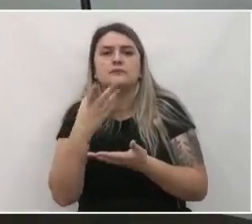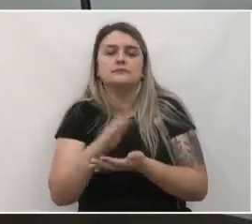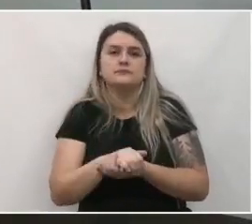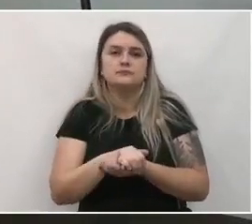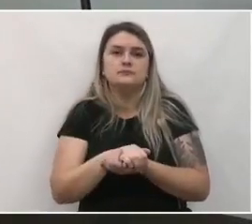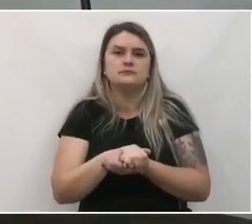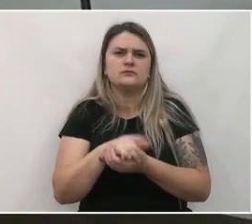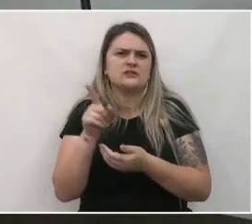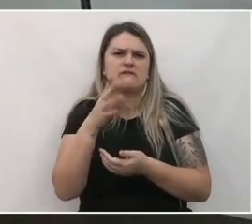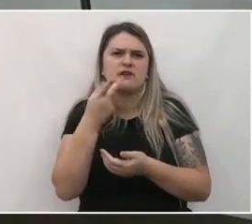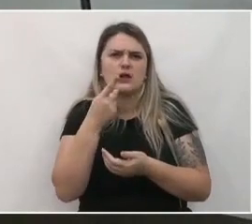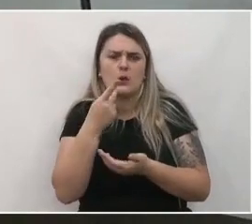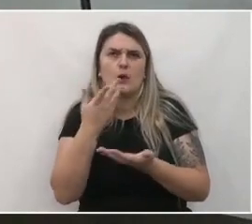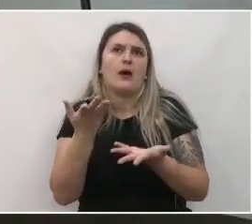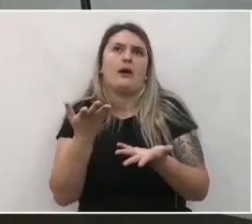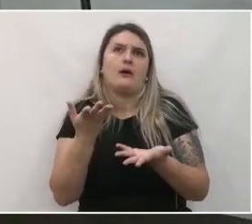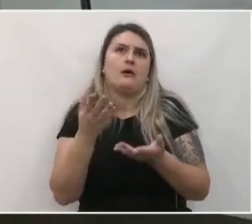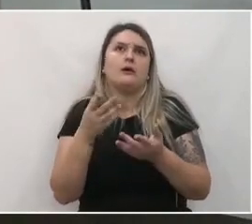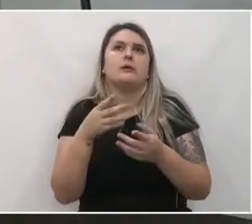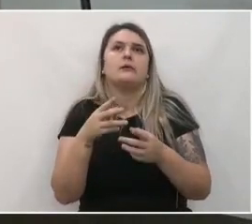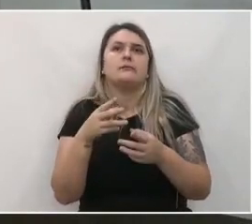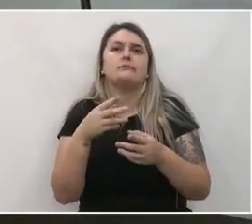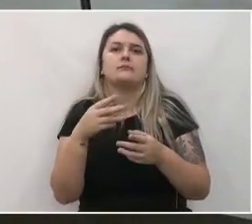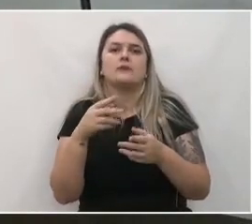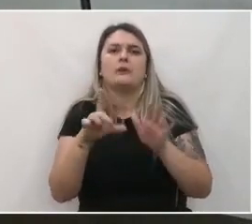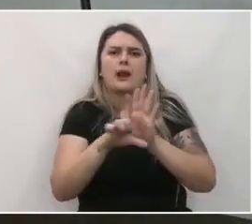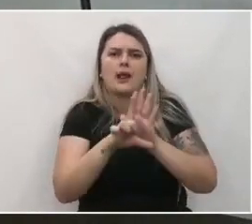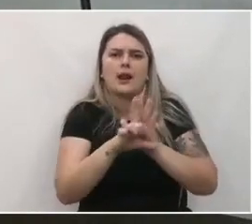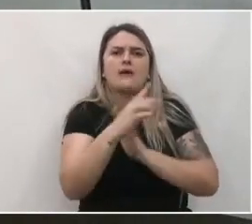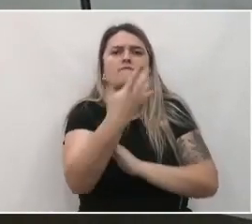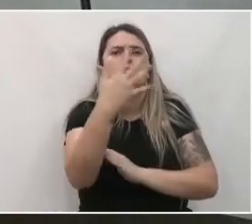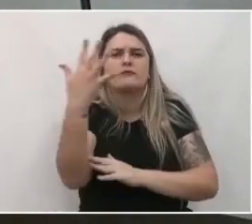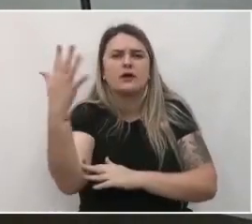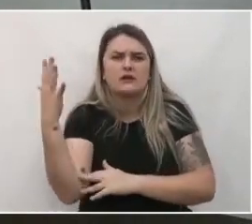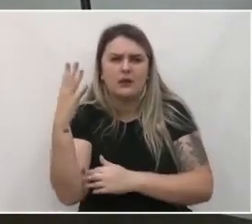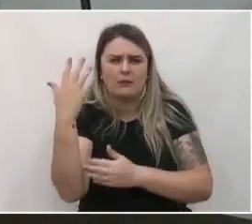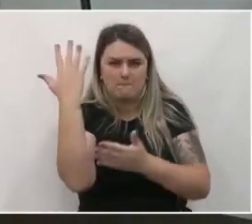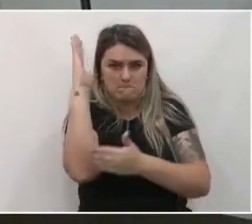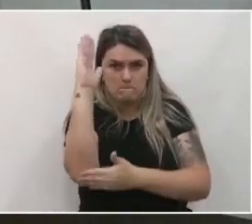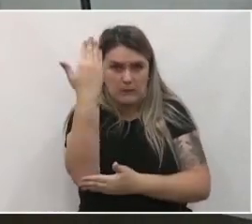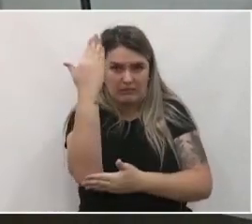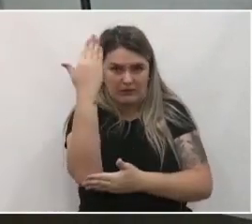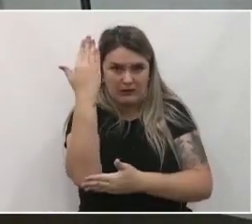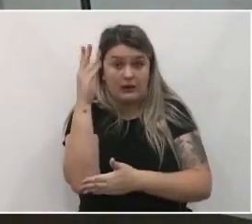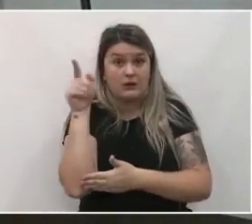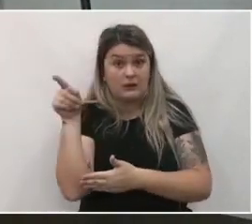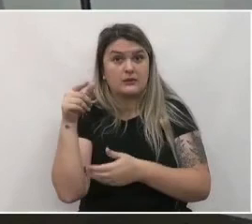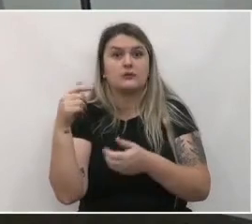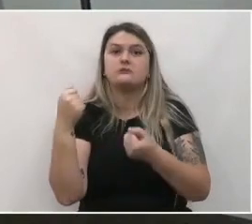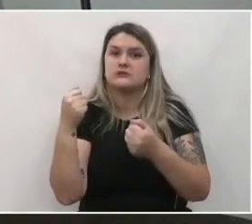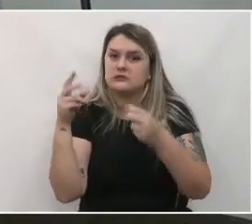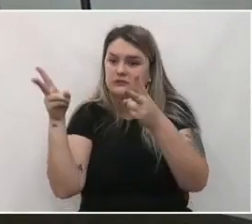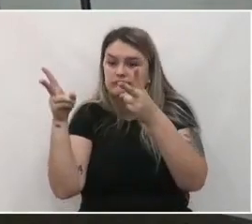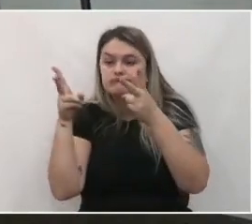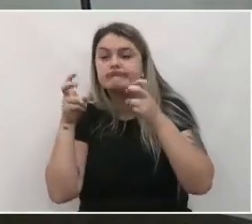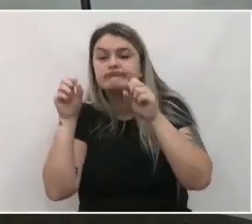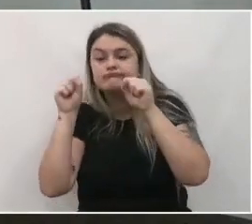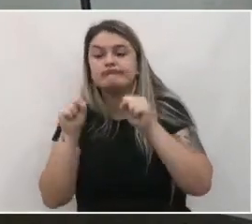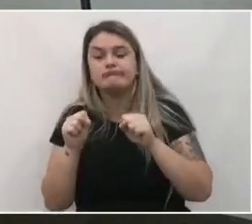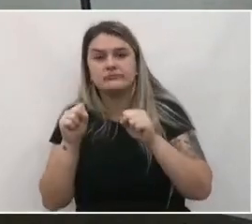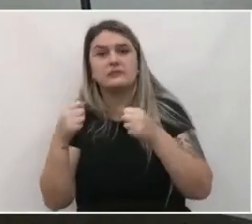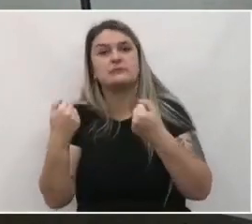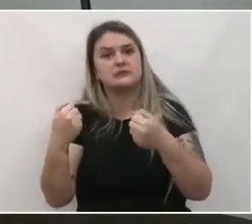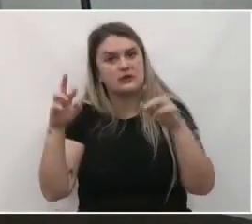o senhor perguntou a respeito da lei florestal, essa lei florestal, ela tem que ser observada, ela tem que ser